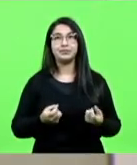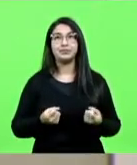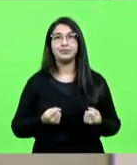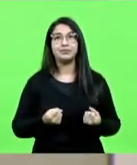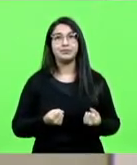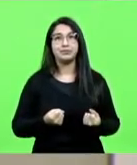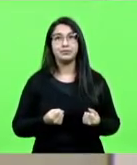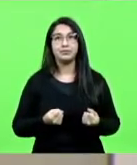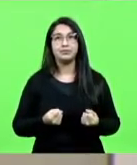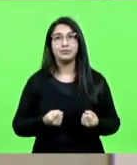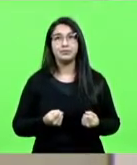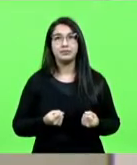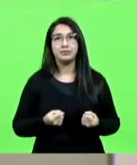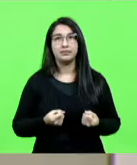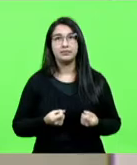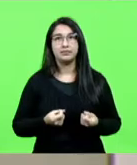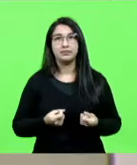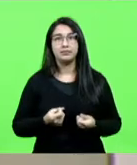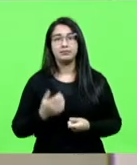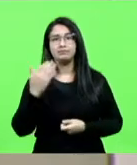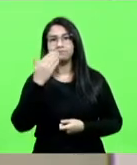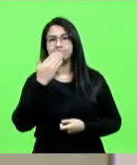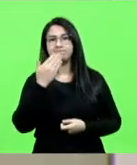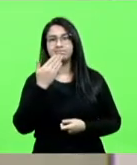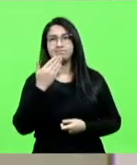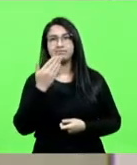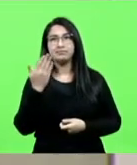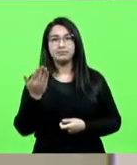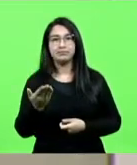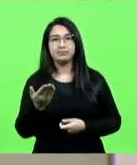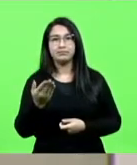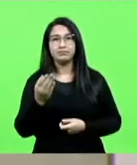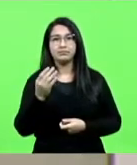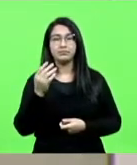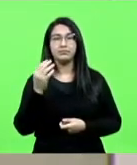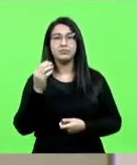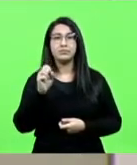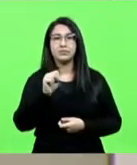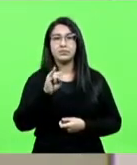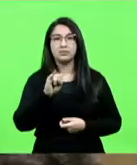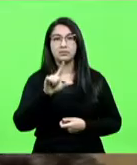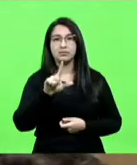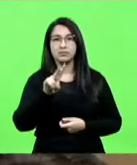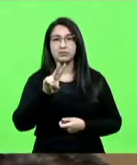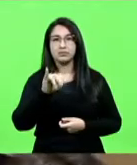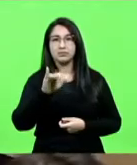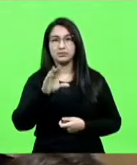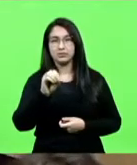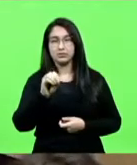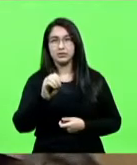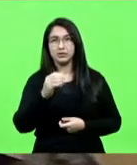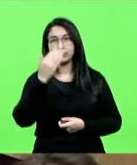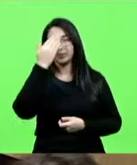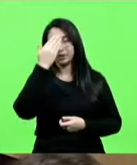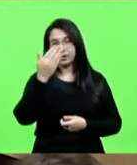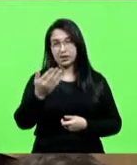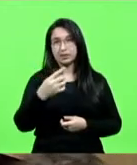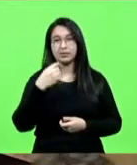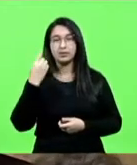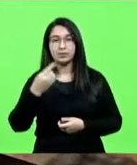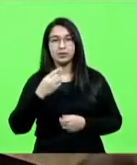Quem pediu a palavra, por gentileza, que eu não consigo visualizar? Eu pedi aqui, presidente. deputado Silvio Drevec. Obrigado, senhor presidente, senhores deputados.